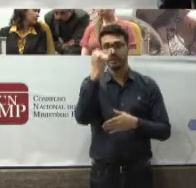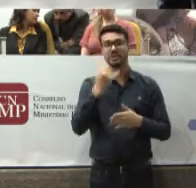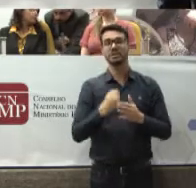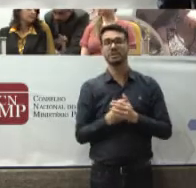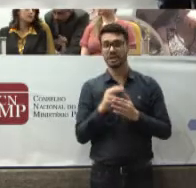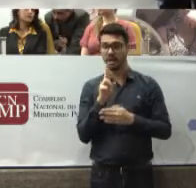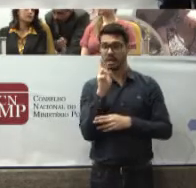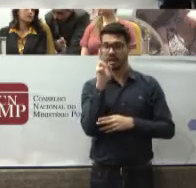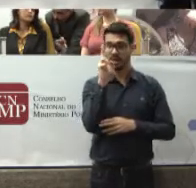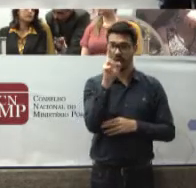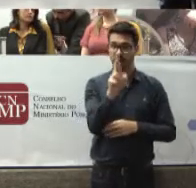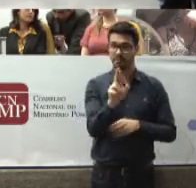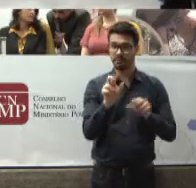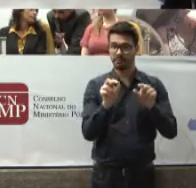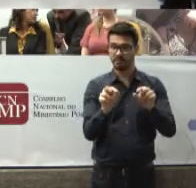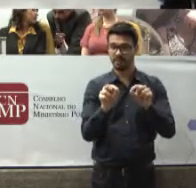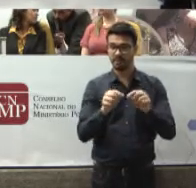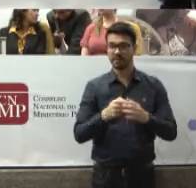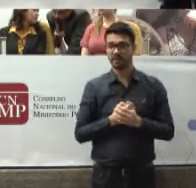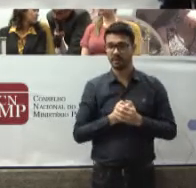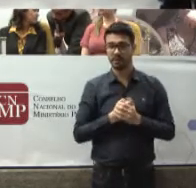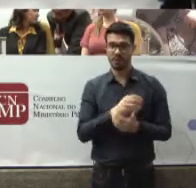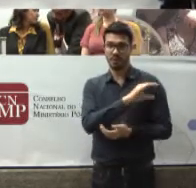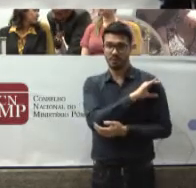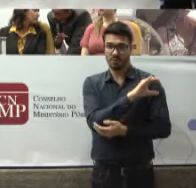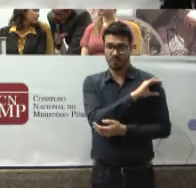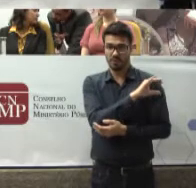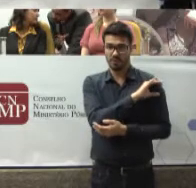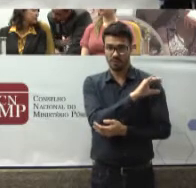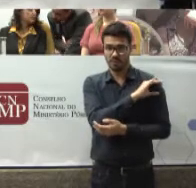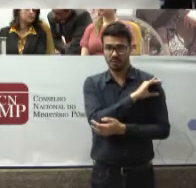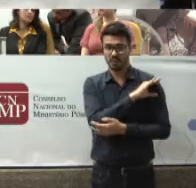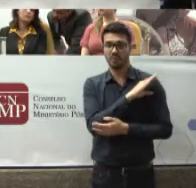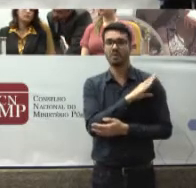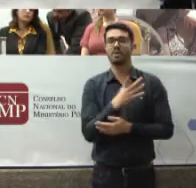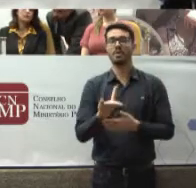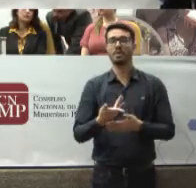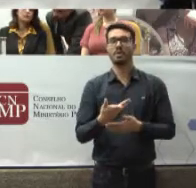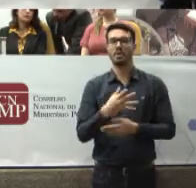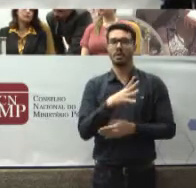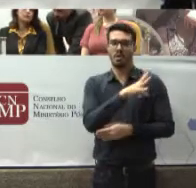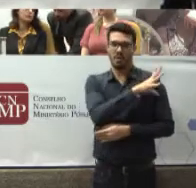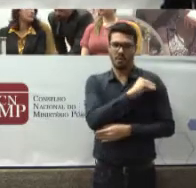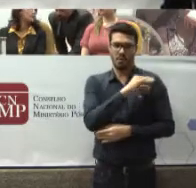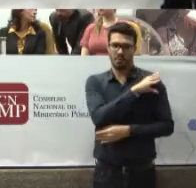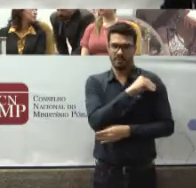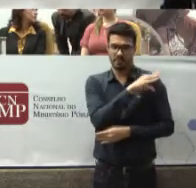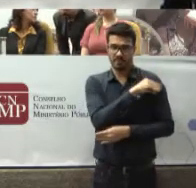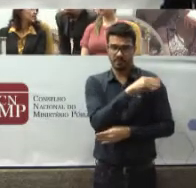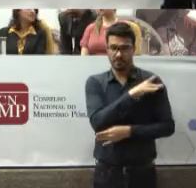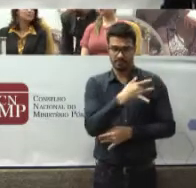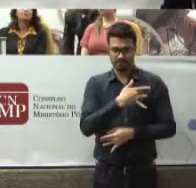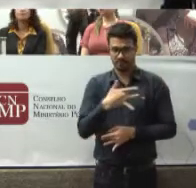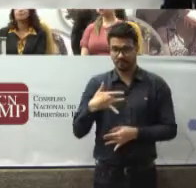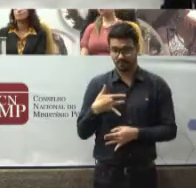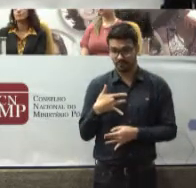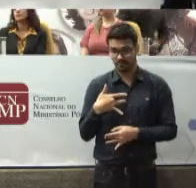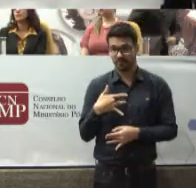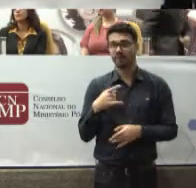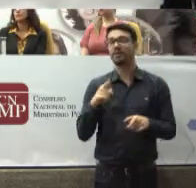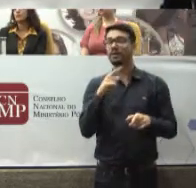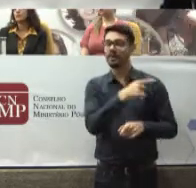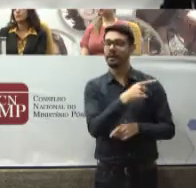Representa o coordenador da Comissão de Saúde Aqui do CNMP E que vai